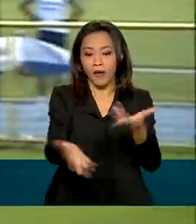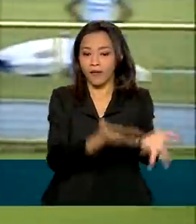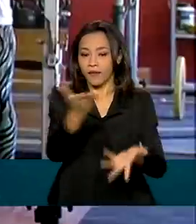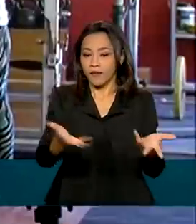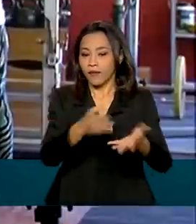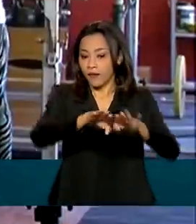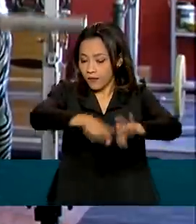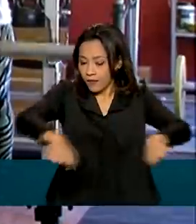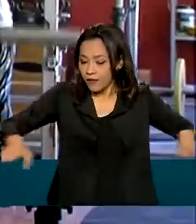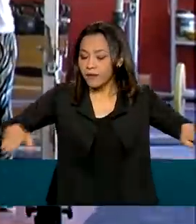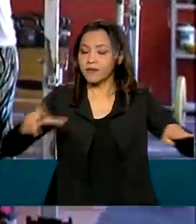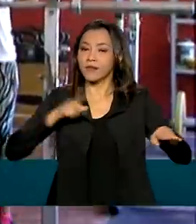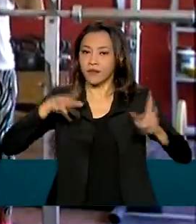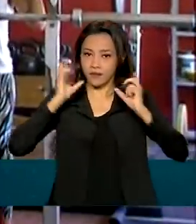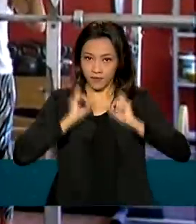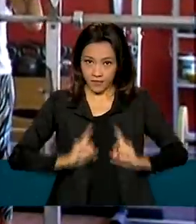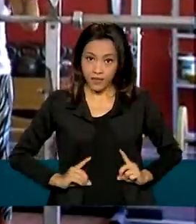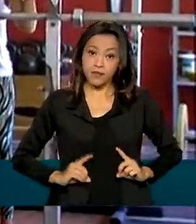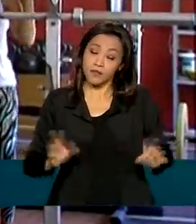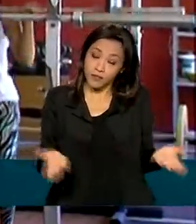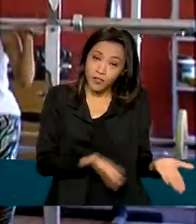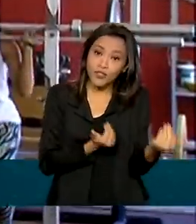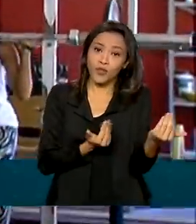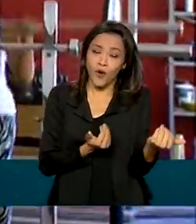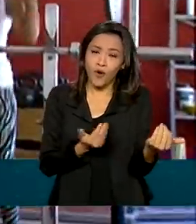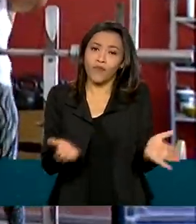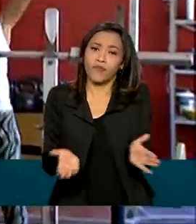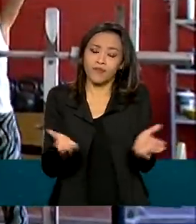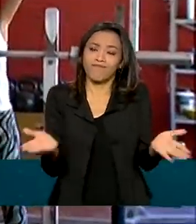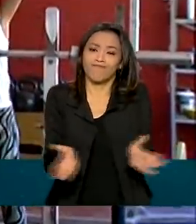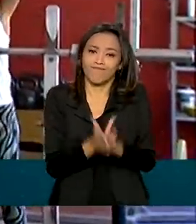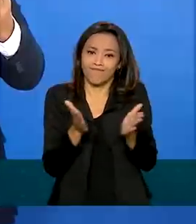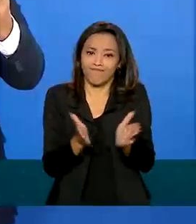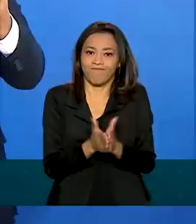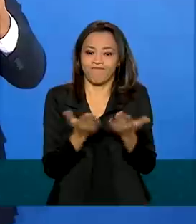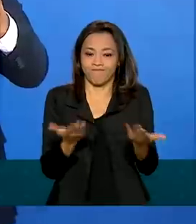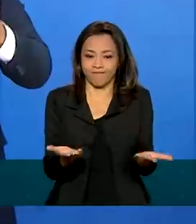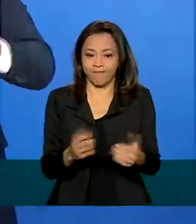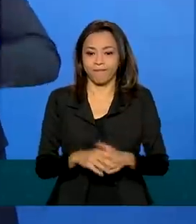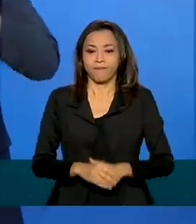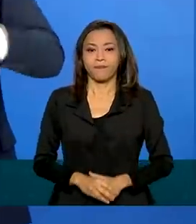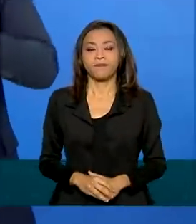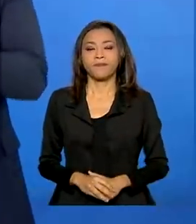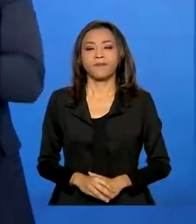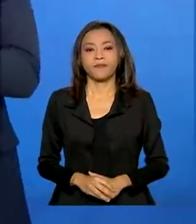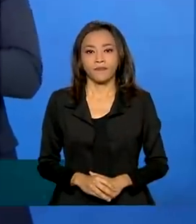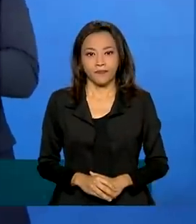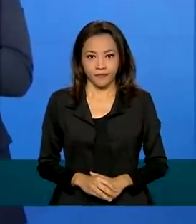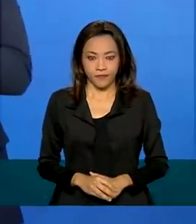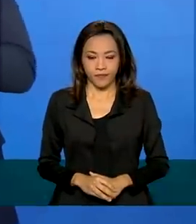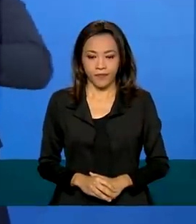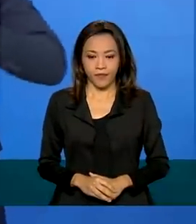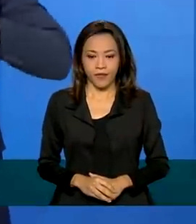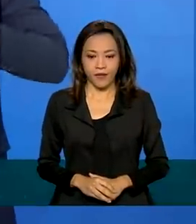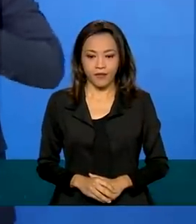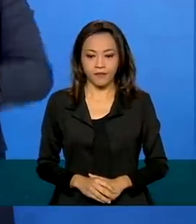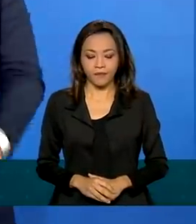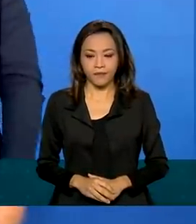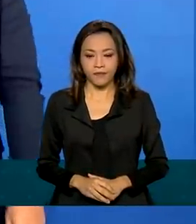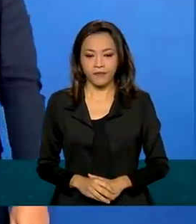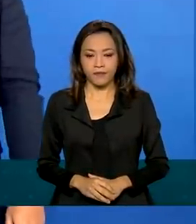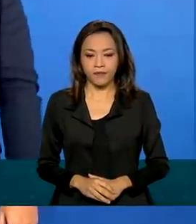deficiência e jovens de baixa renda da formação de atletas de base. Não só o patrocínio dos